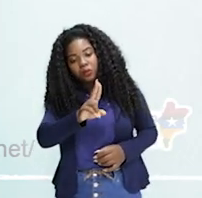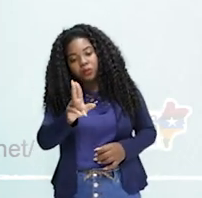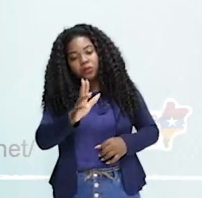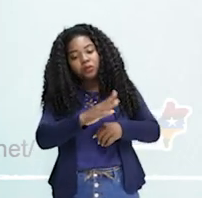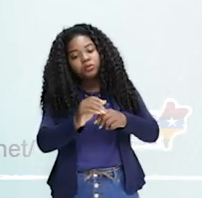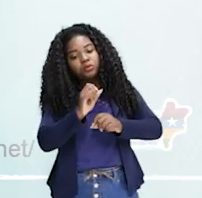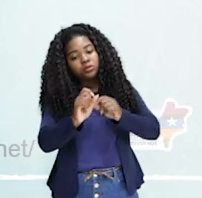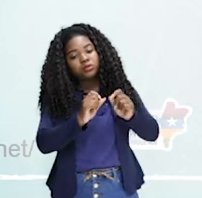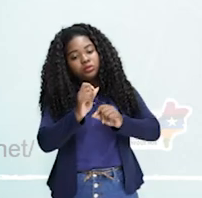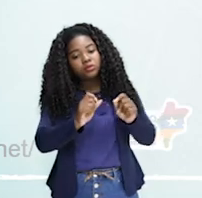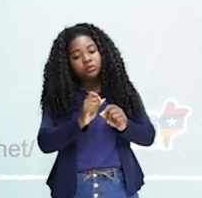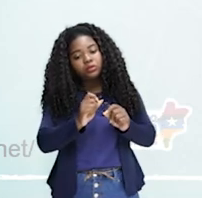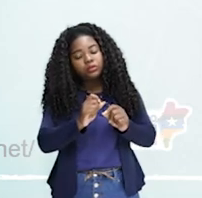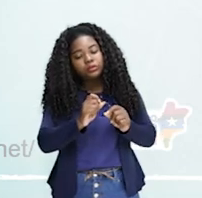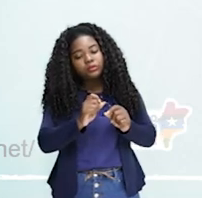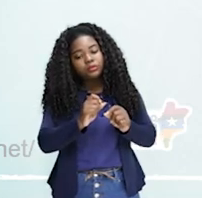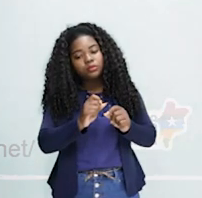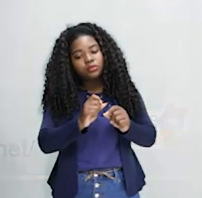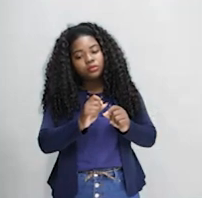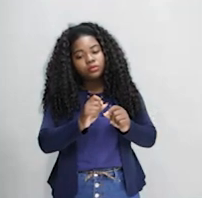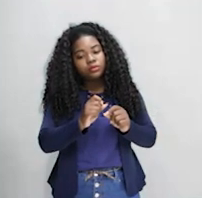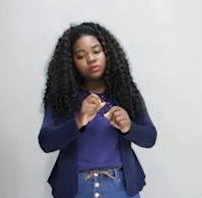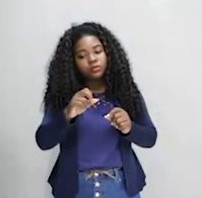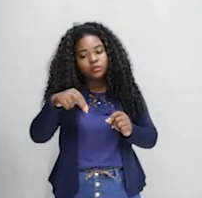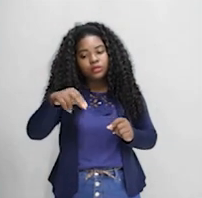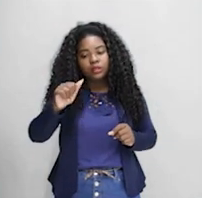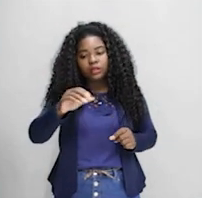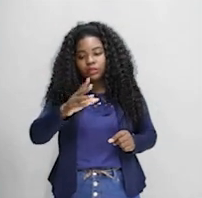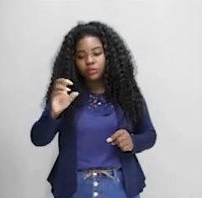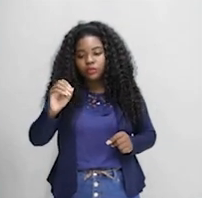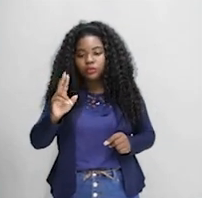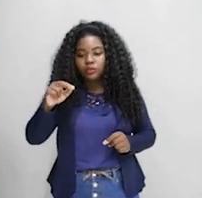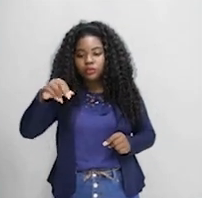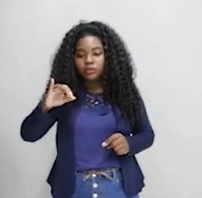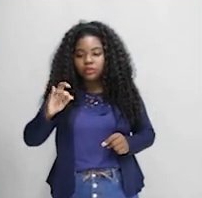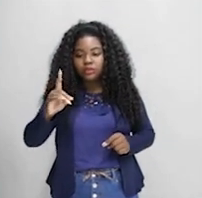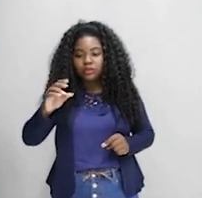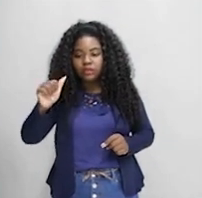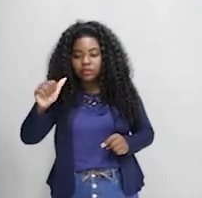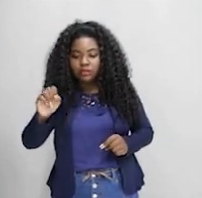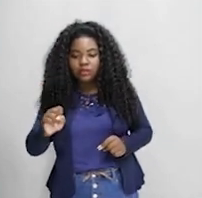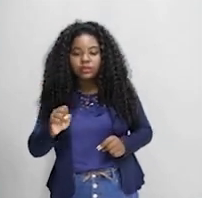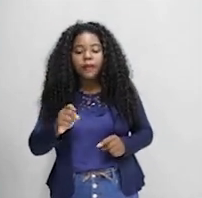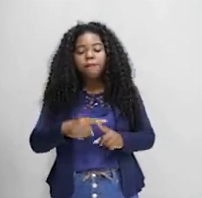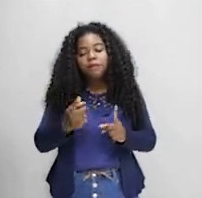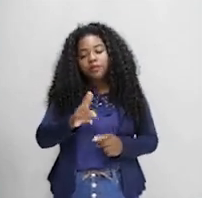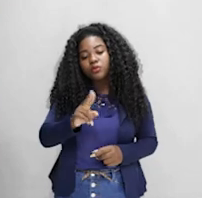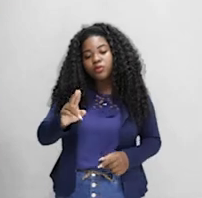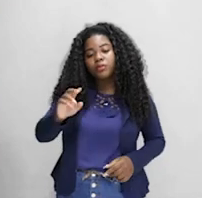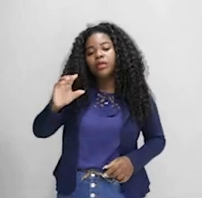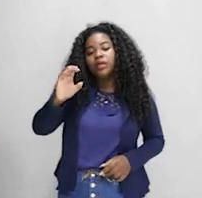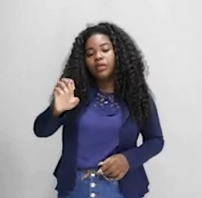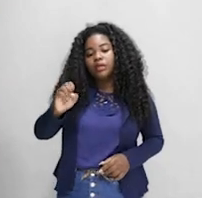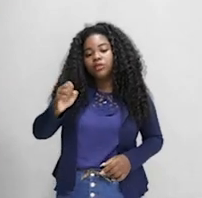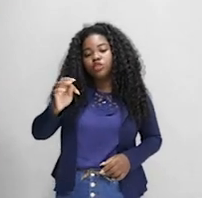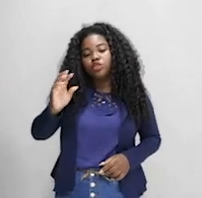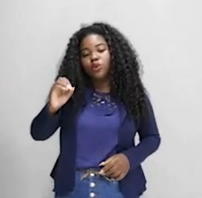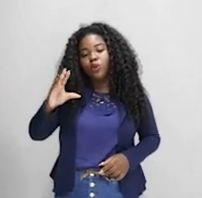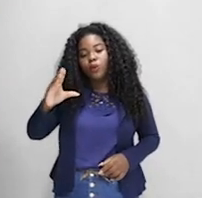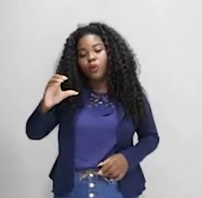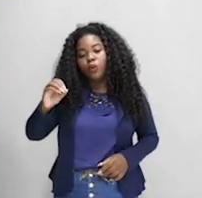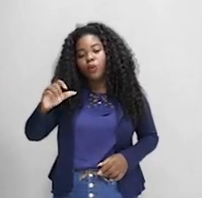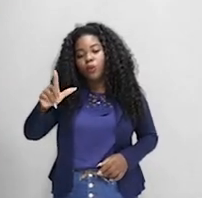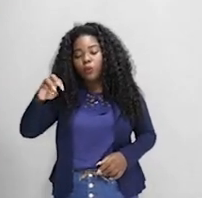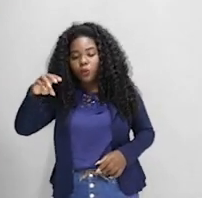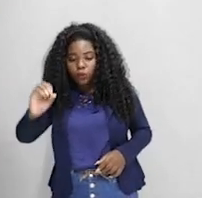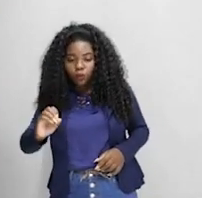de Conferência das Nações Unidas sobre o Meio Ambiente Humano, mas ela é conhecida como Conferência de Estocolmo. A principal declaração dela, galera, que